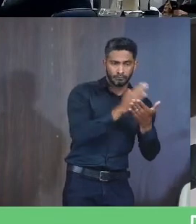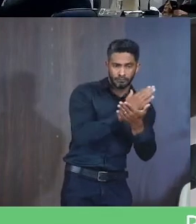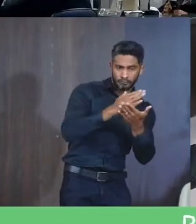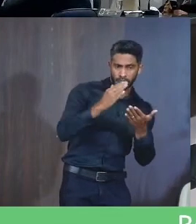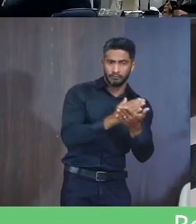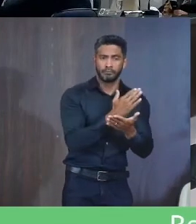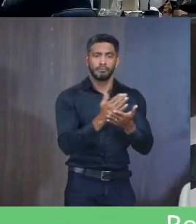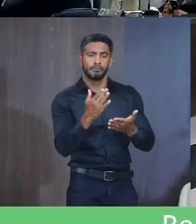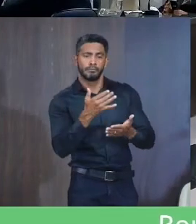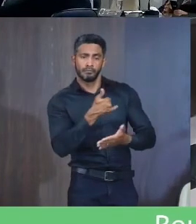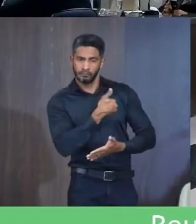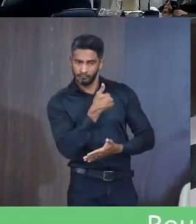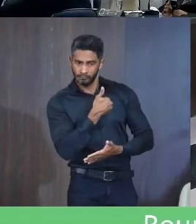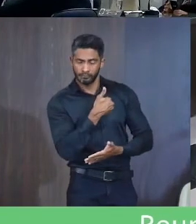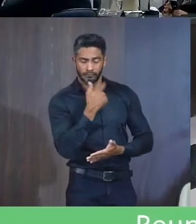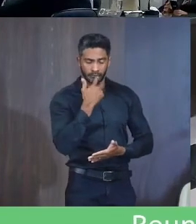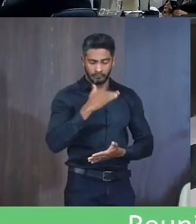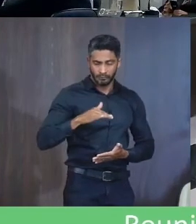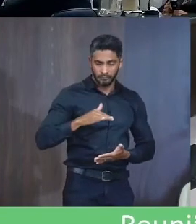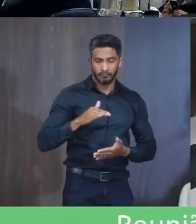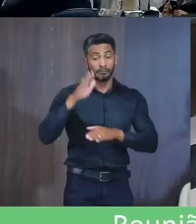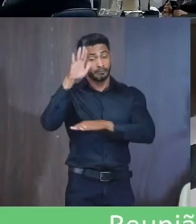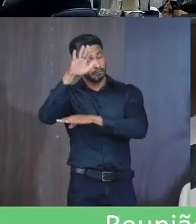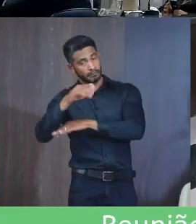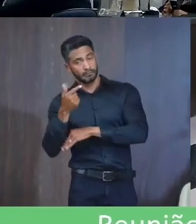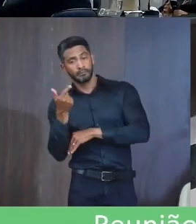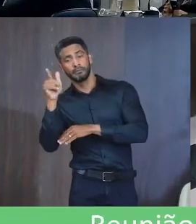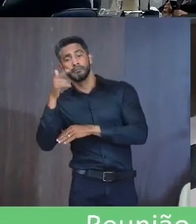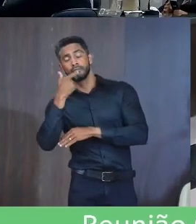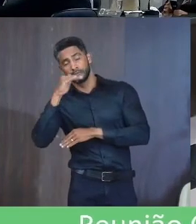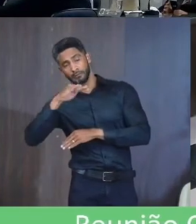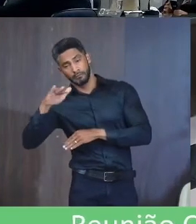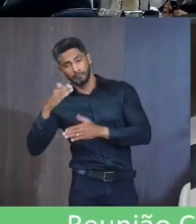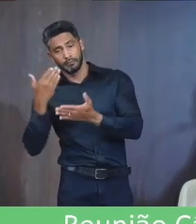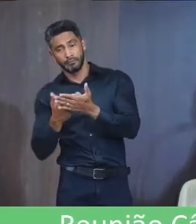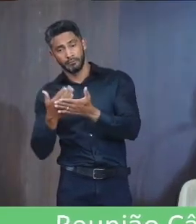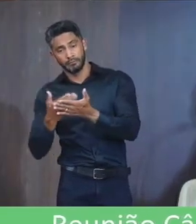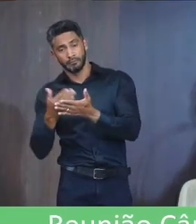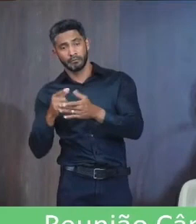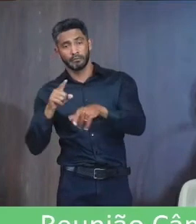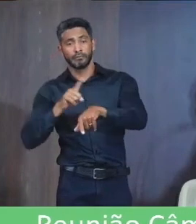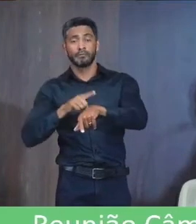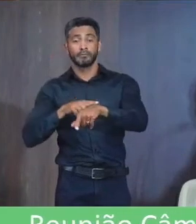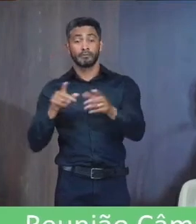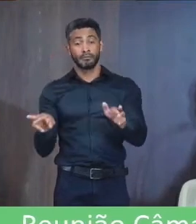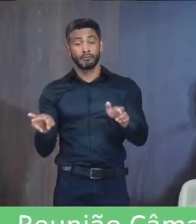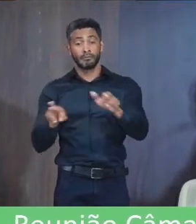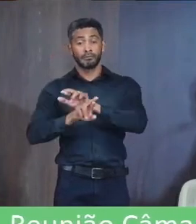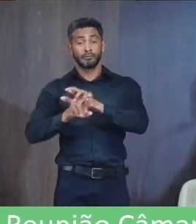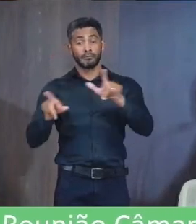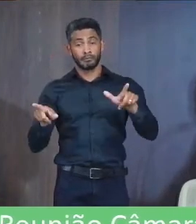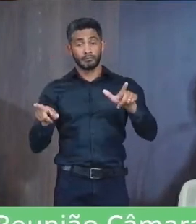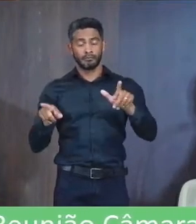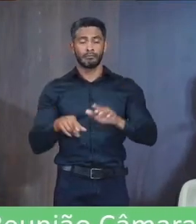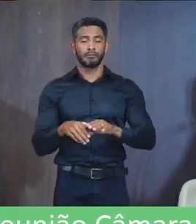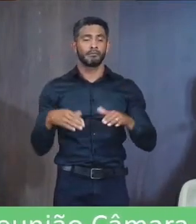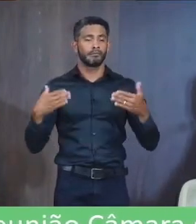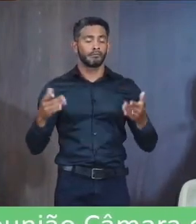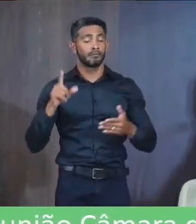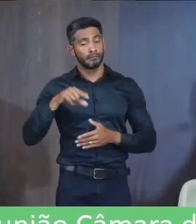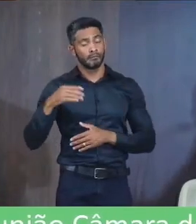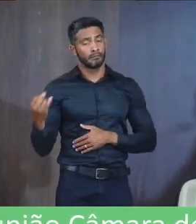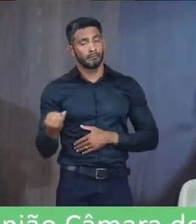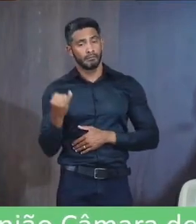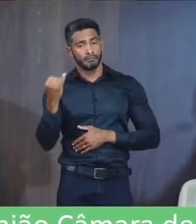faixa etária Das crianças E o outro As crianças que estão Que estudam Em horários diversos Do primeiro É